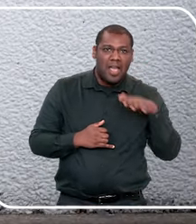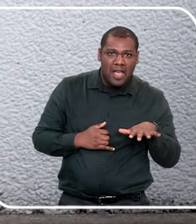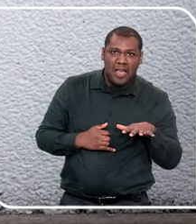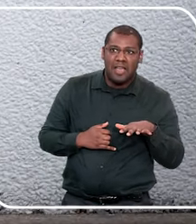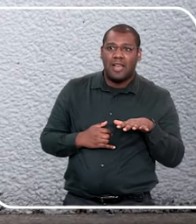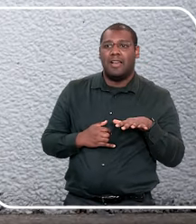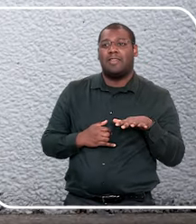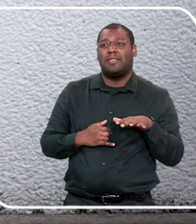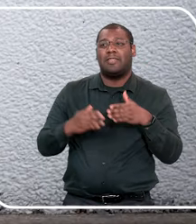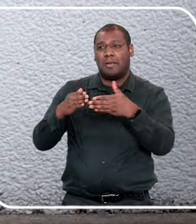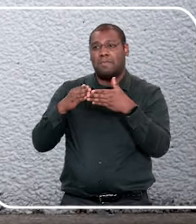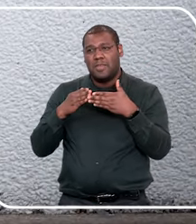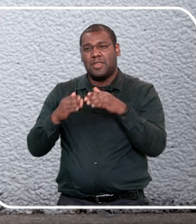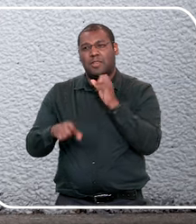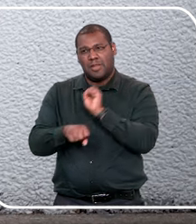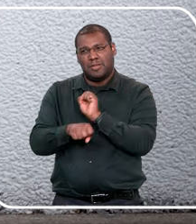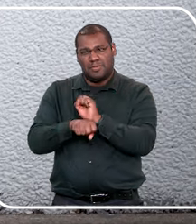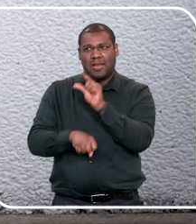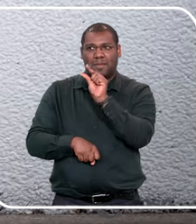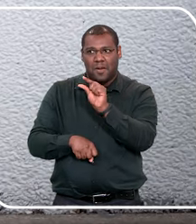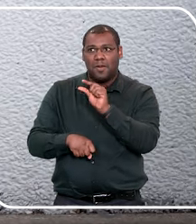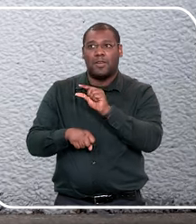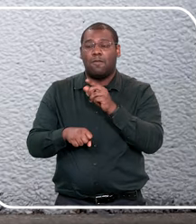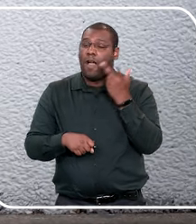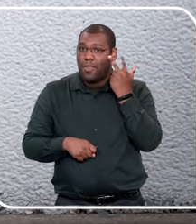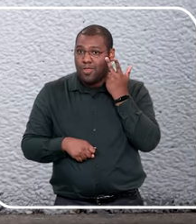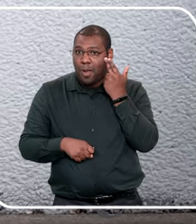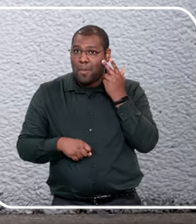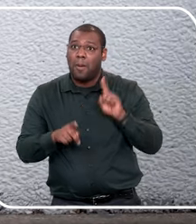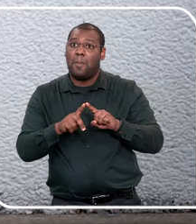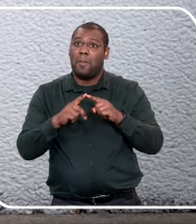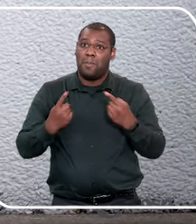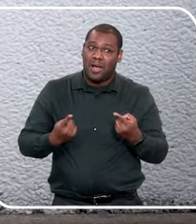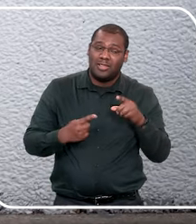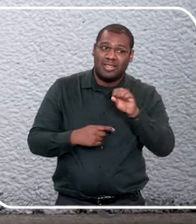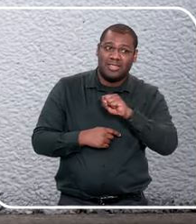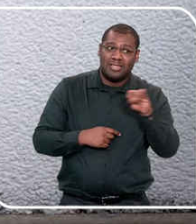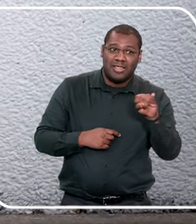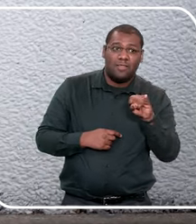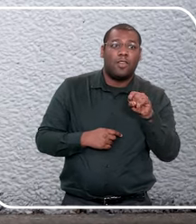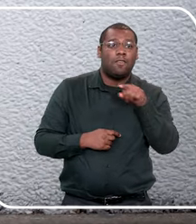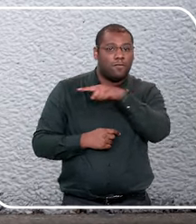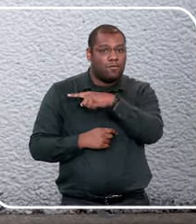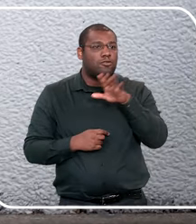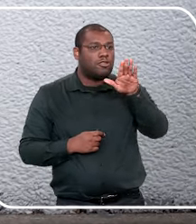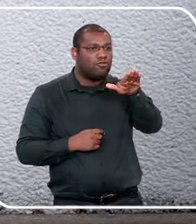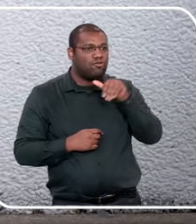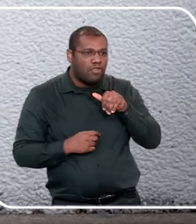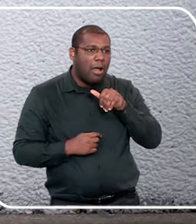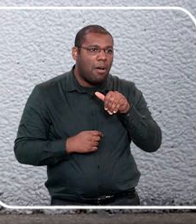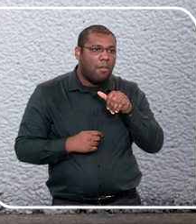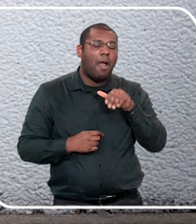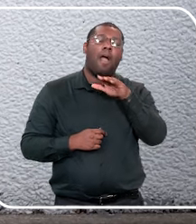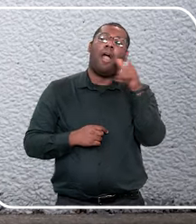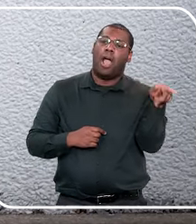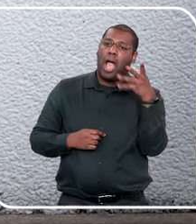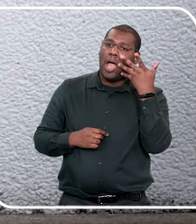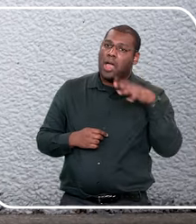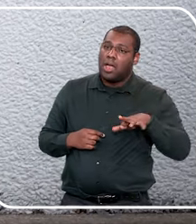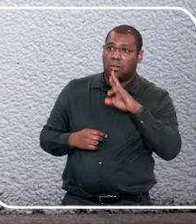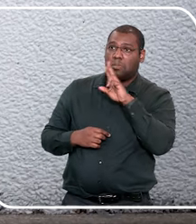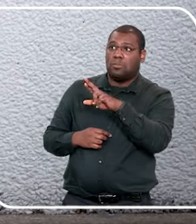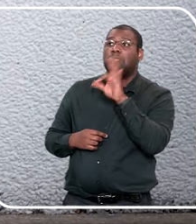agora se a criança é boazinha e quer concordar com tudo, pode ser um sinal de abuso, ou pode ser um sinal de que ela não tá se sentindo amada também